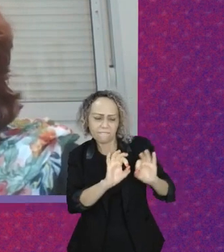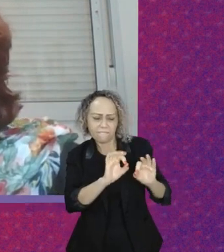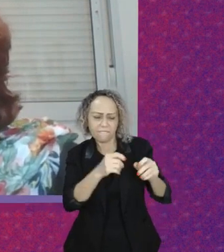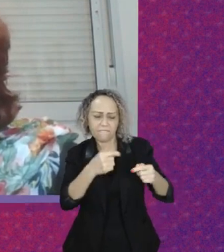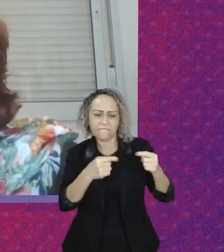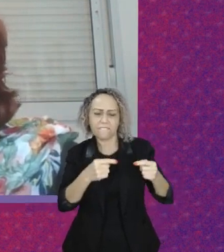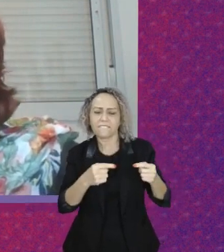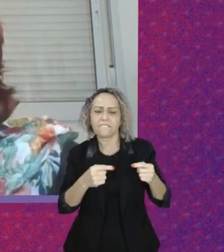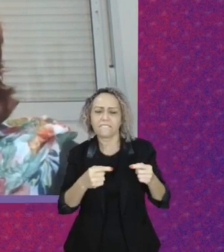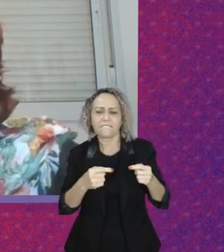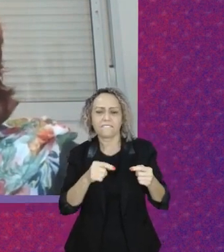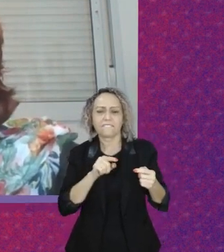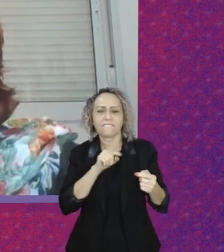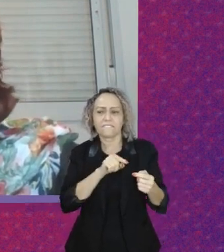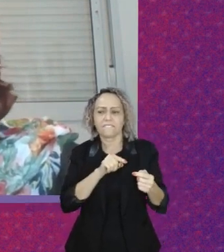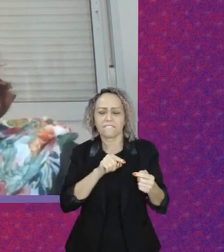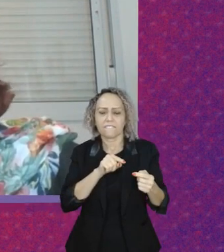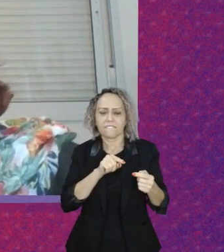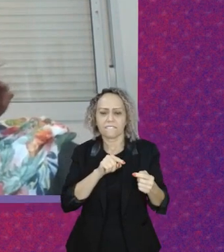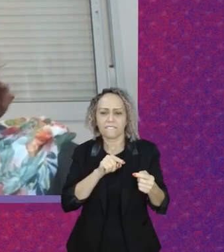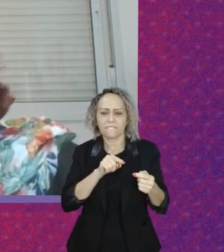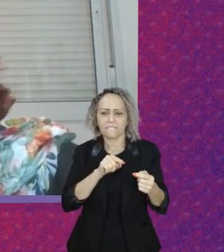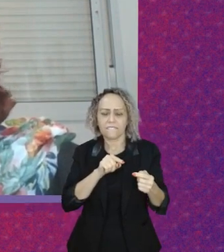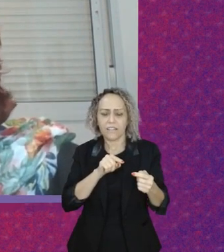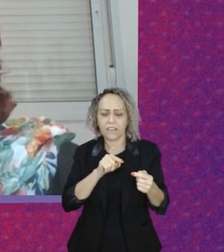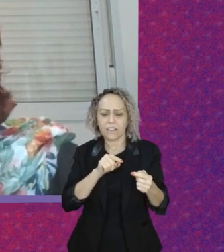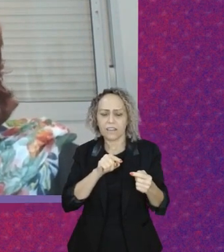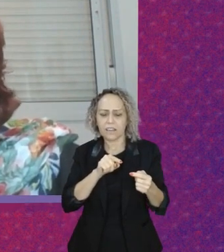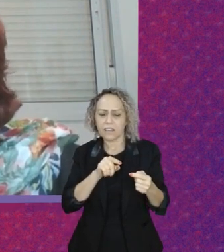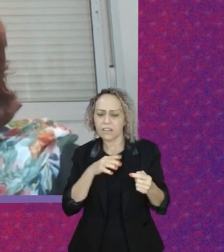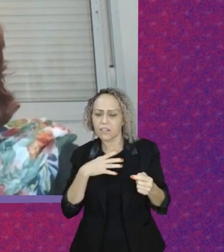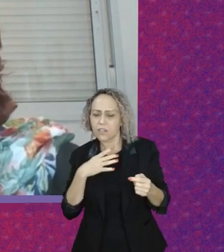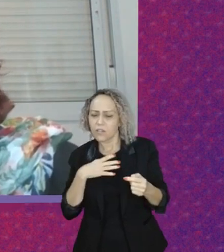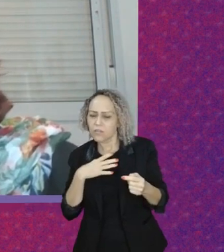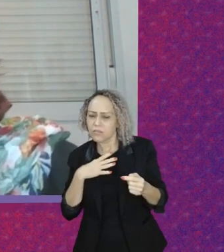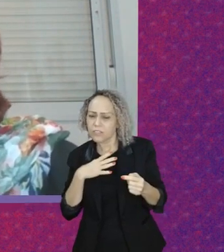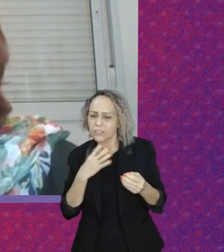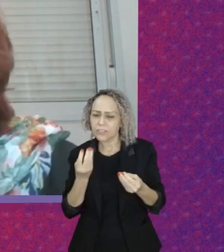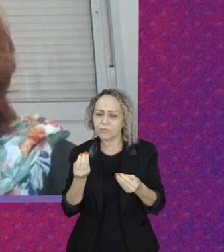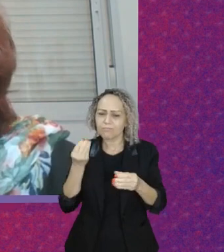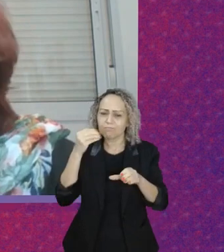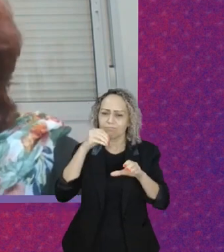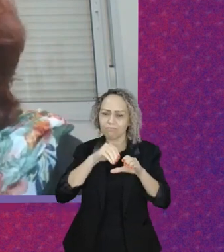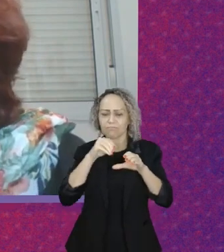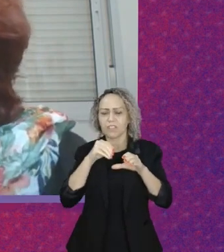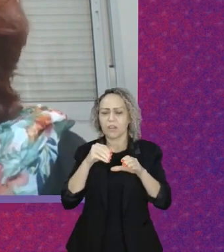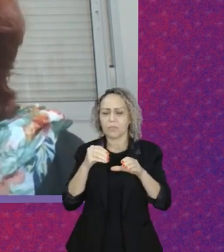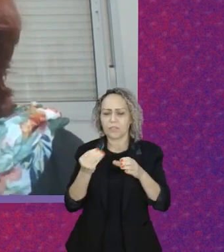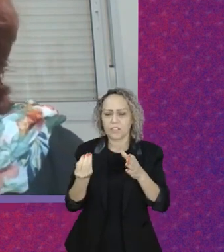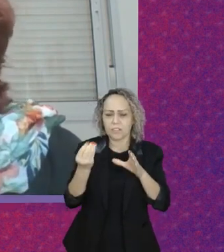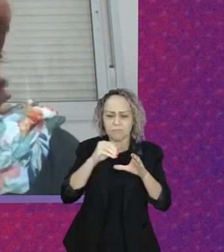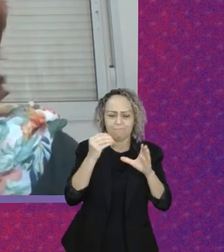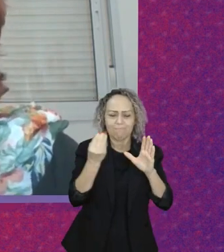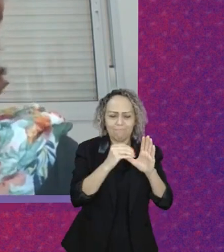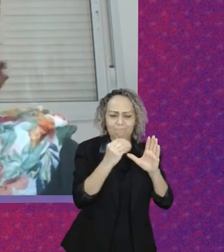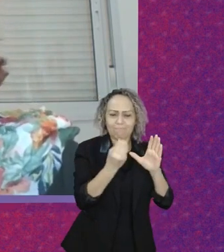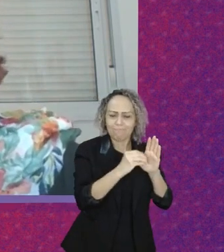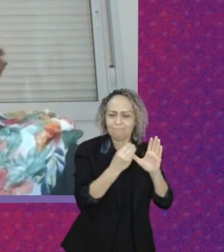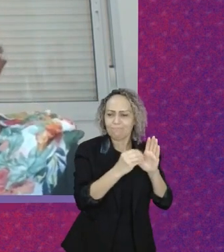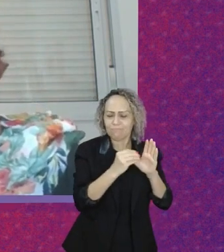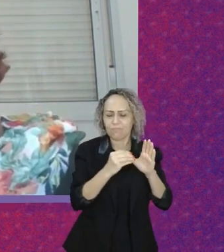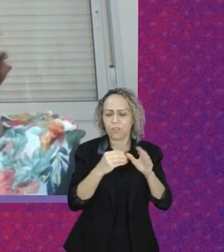um outro ponto é você e isso está na plataforma das coisas que estão se pensando como